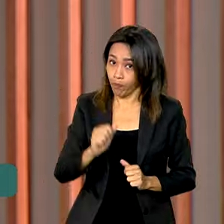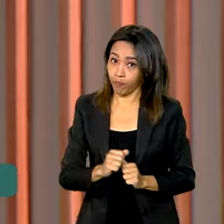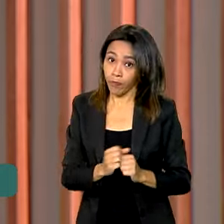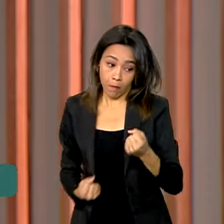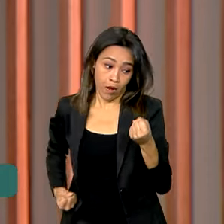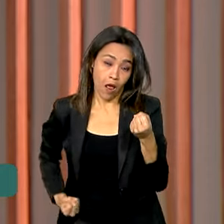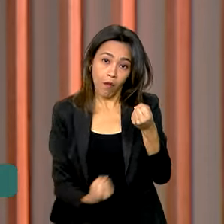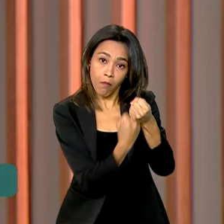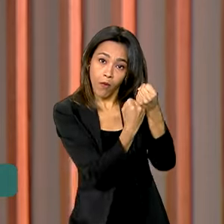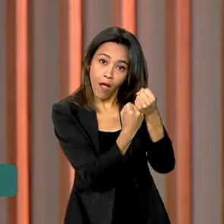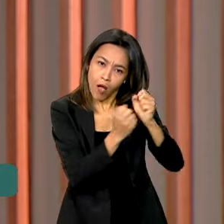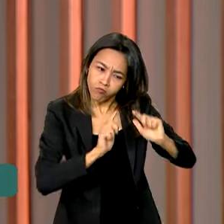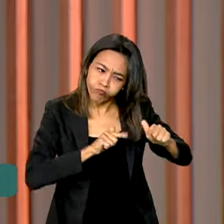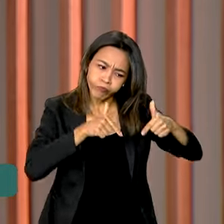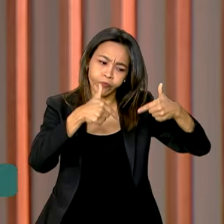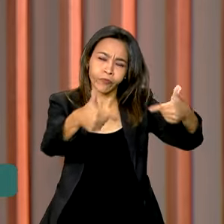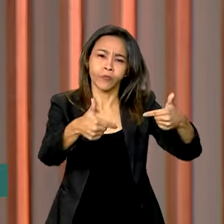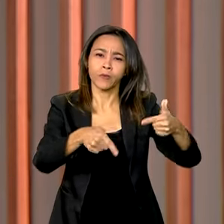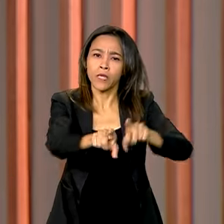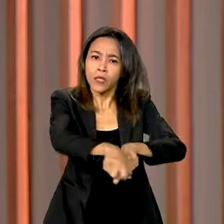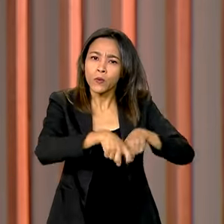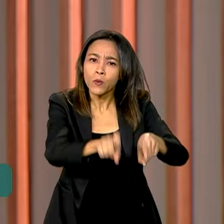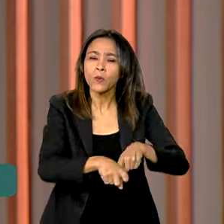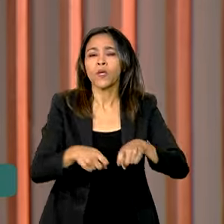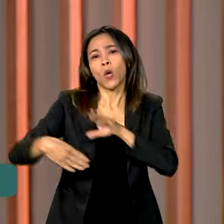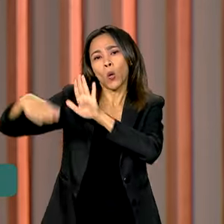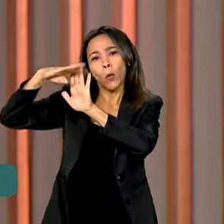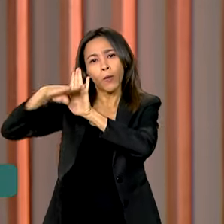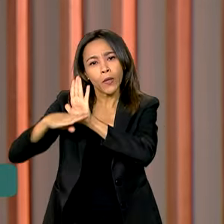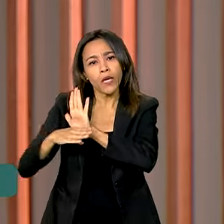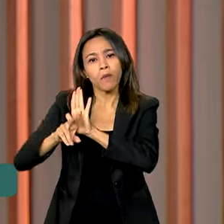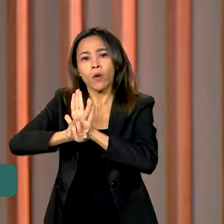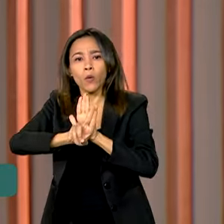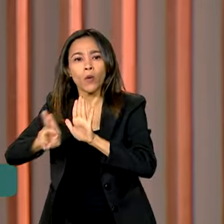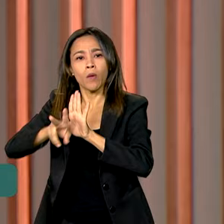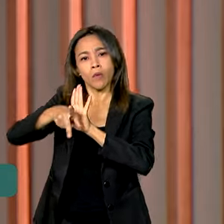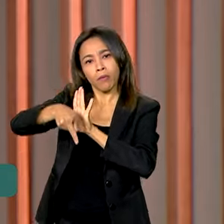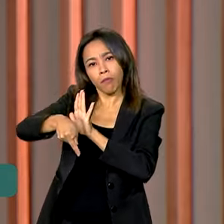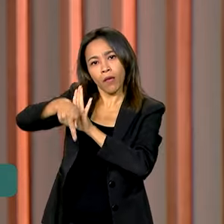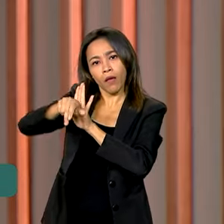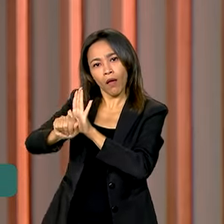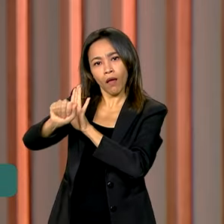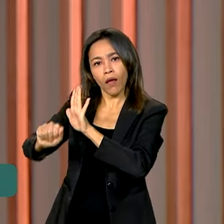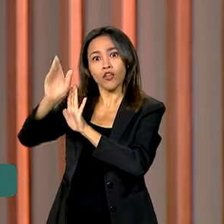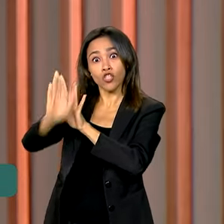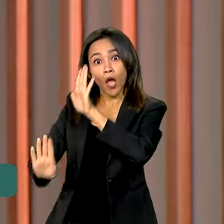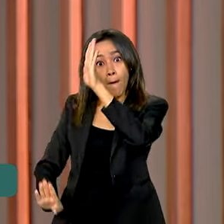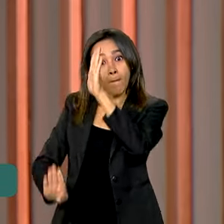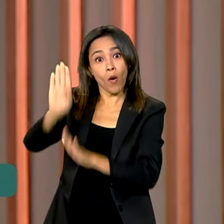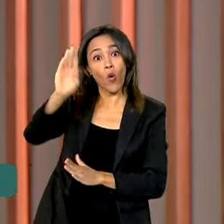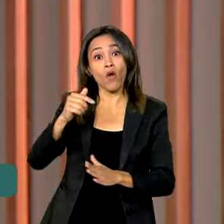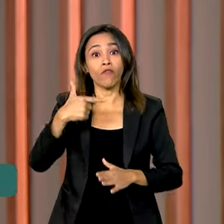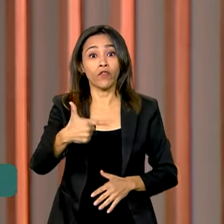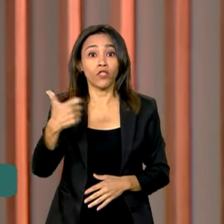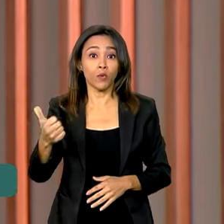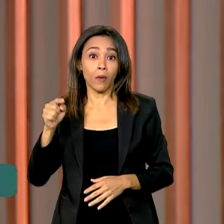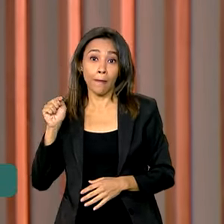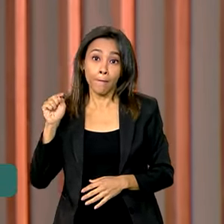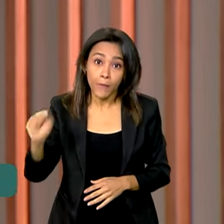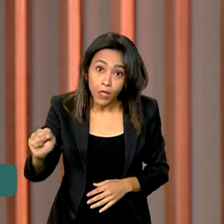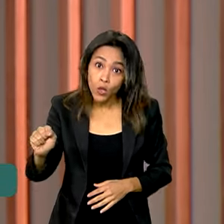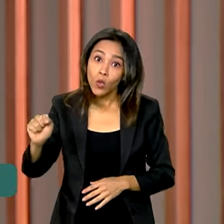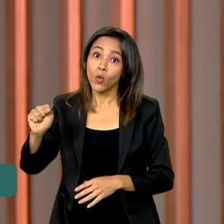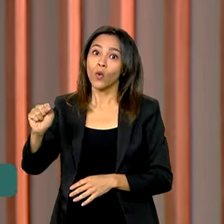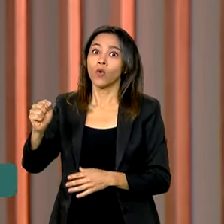agricultura, o Programa de Aquisição de Alimentos, conhecido como PAA, já ultrapassou 21 mil toneladas de